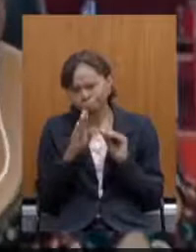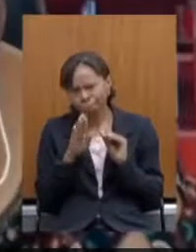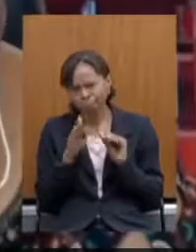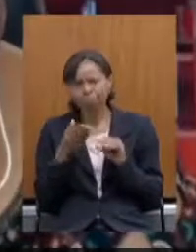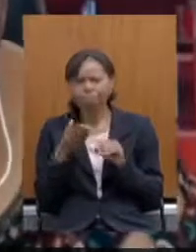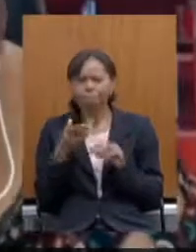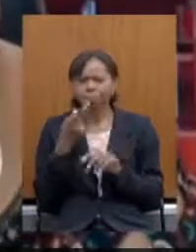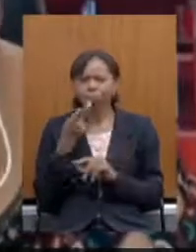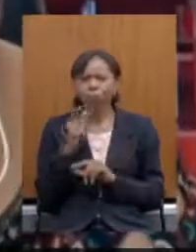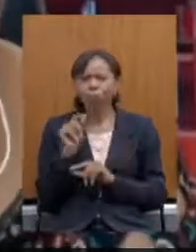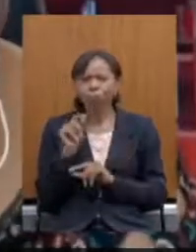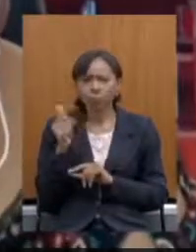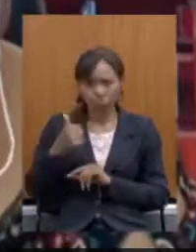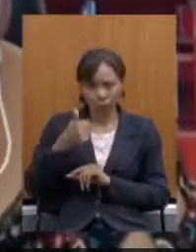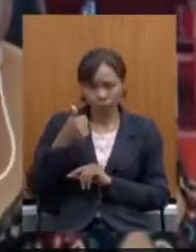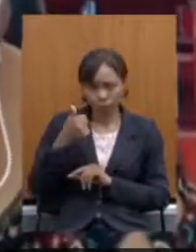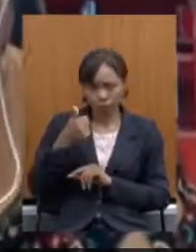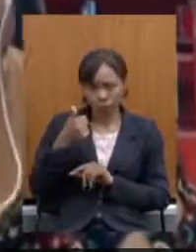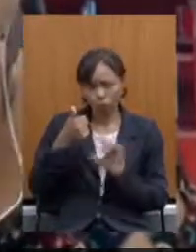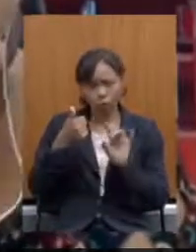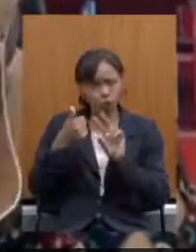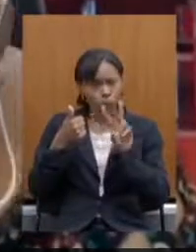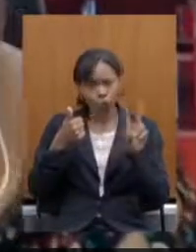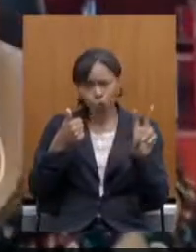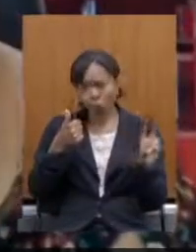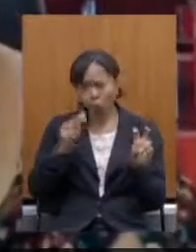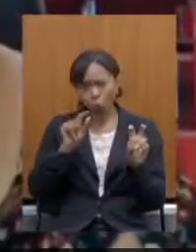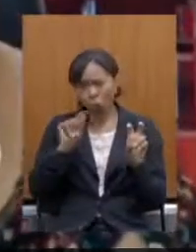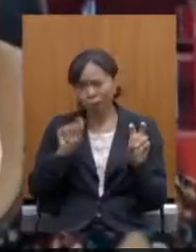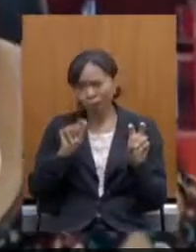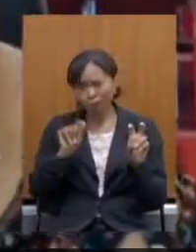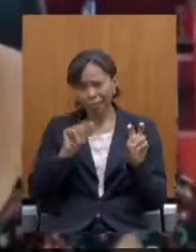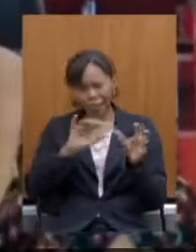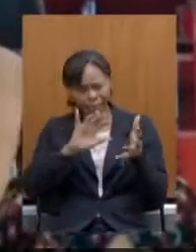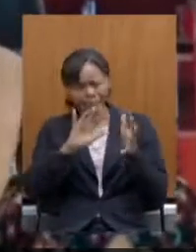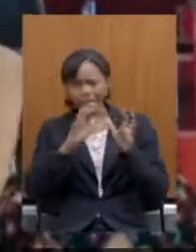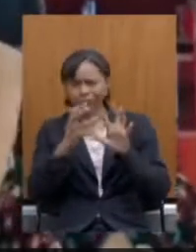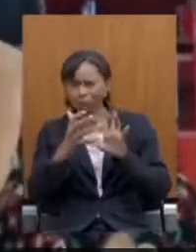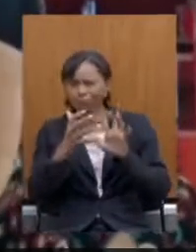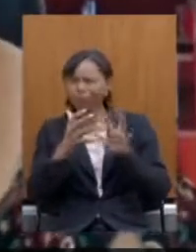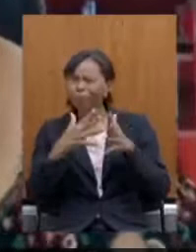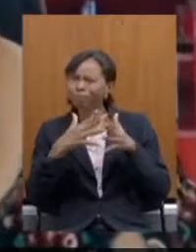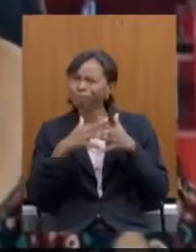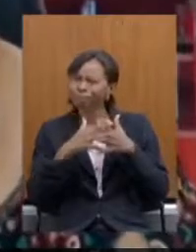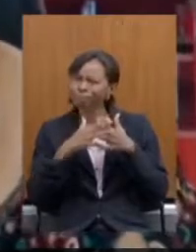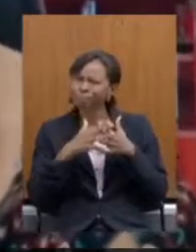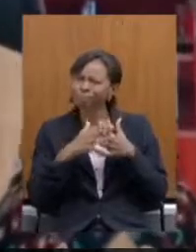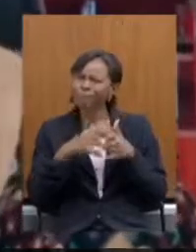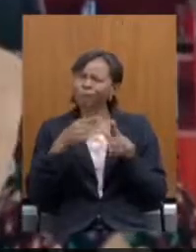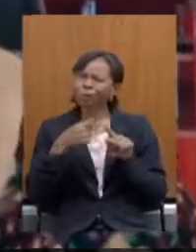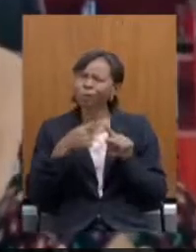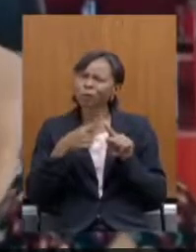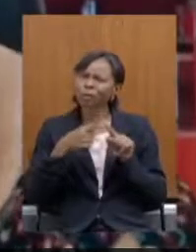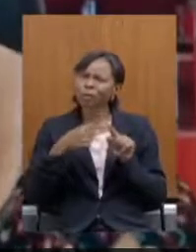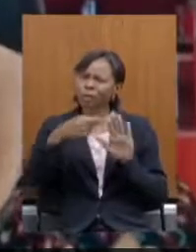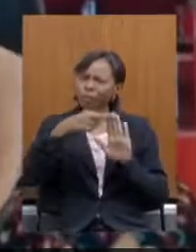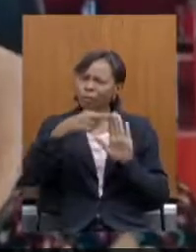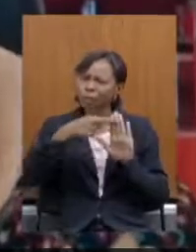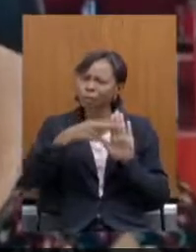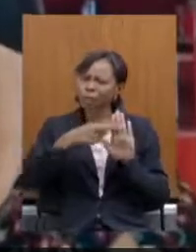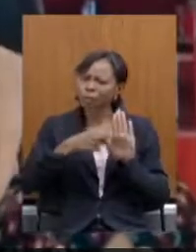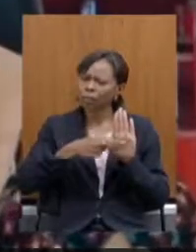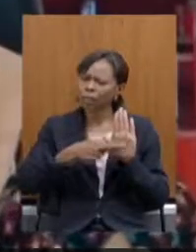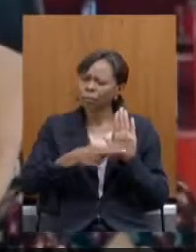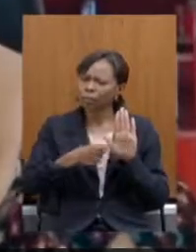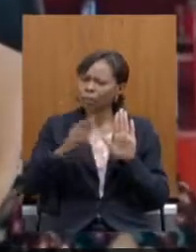colocando mais uma vez a complexidade da reforma uma reforma que as diretrizes gerais elas trabalham no